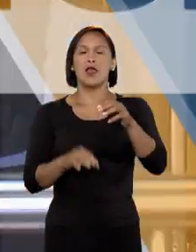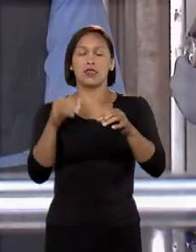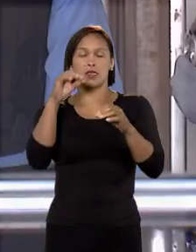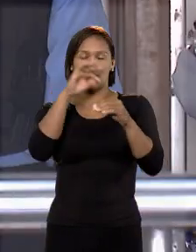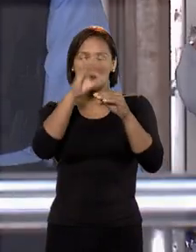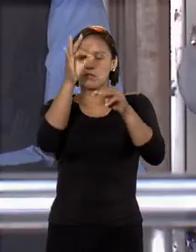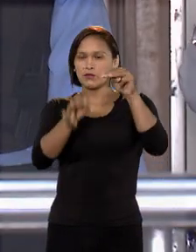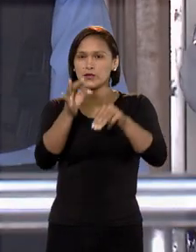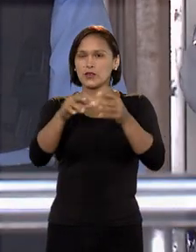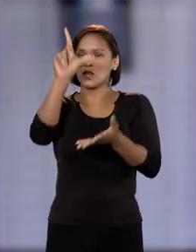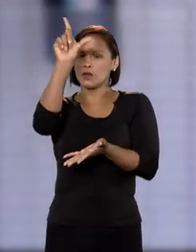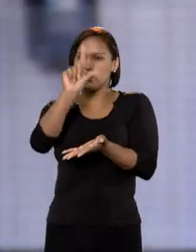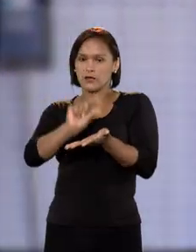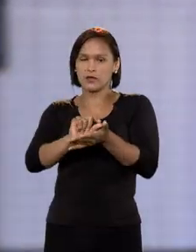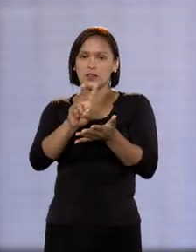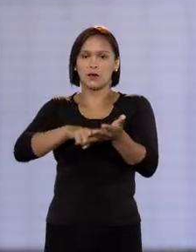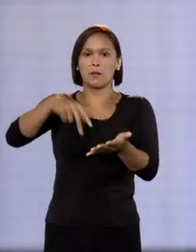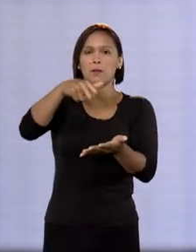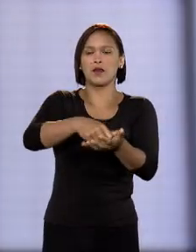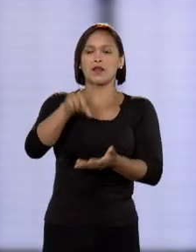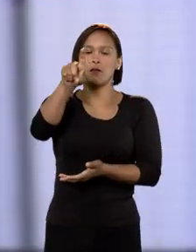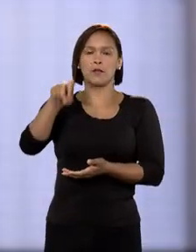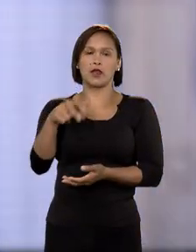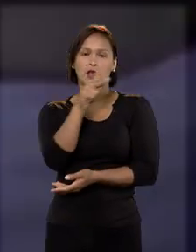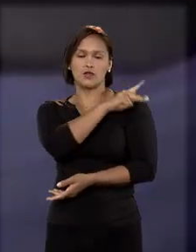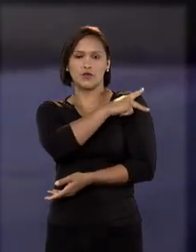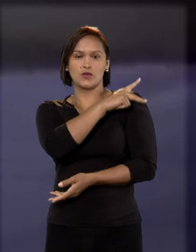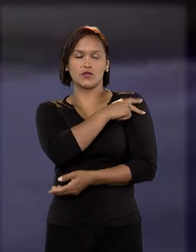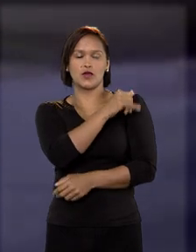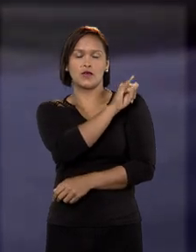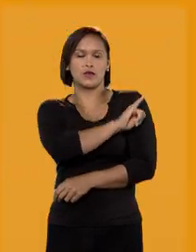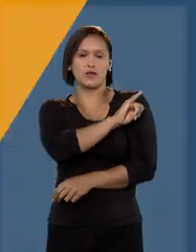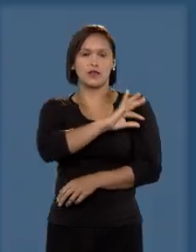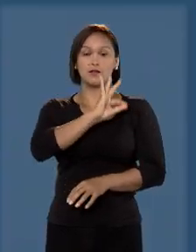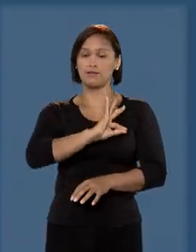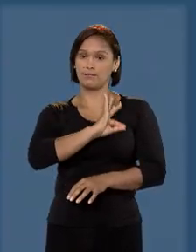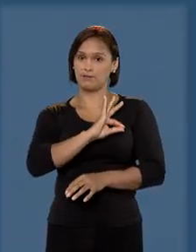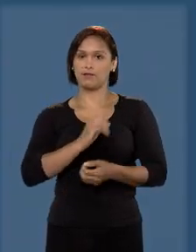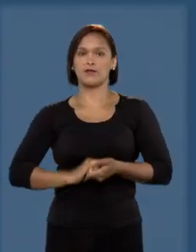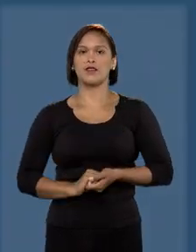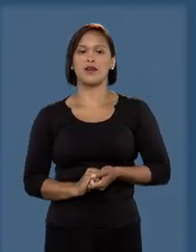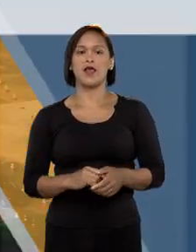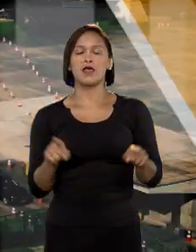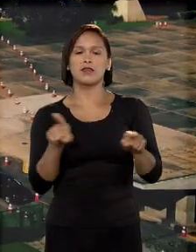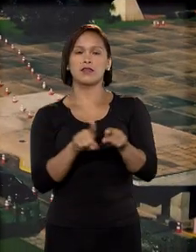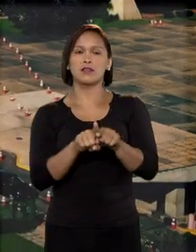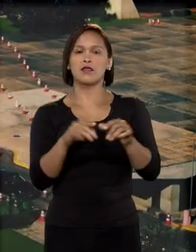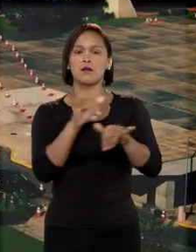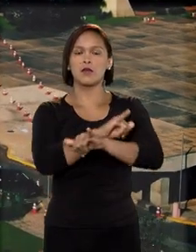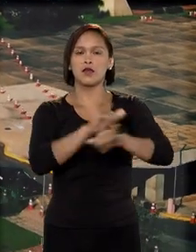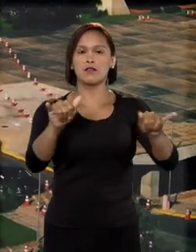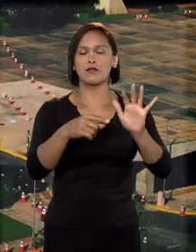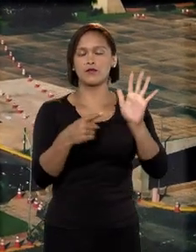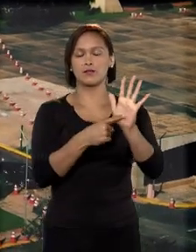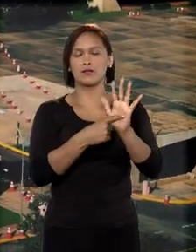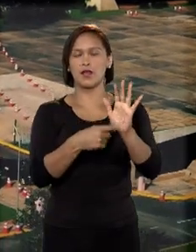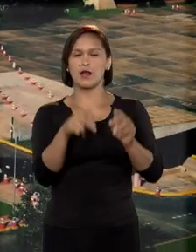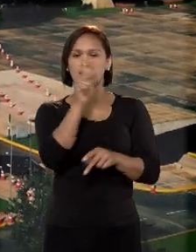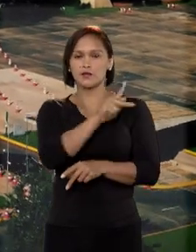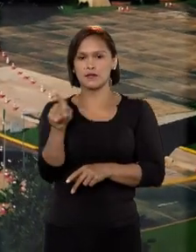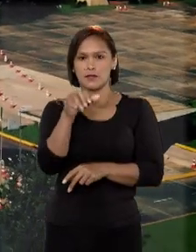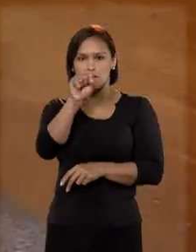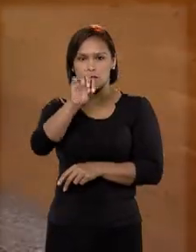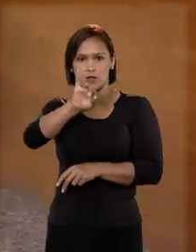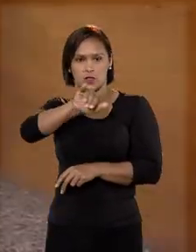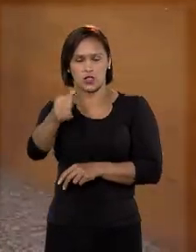O Tribunal nega a redução de pena para ex-chefe da Polícia Civil do Rio de Janeiro. Você vai ver também, o presidente do